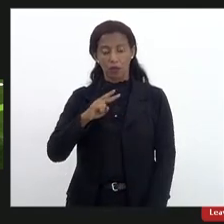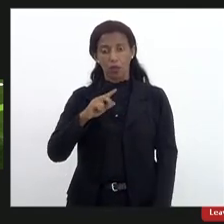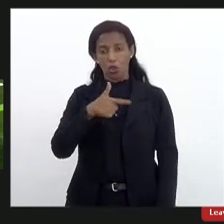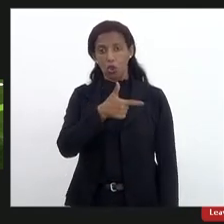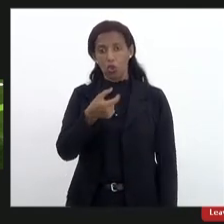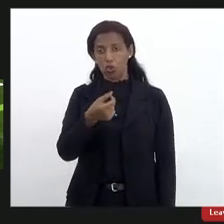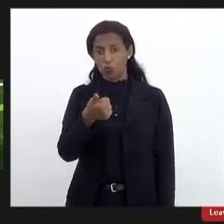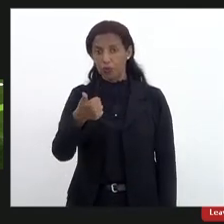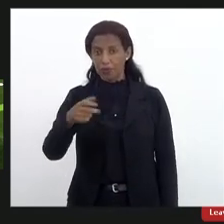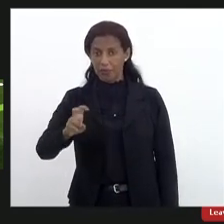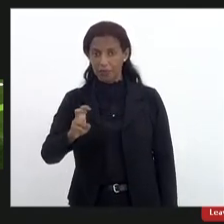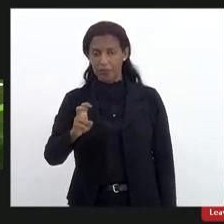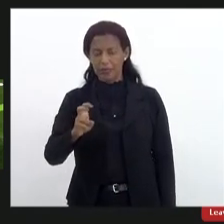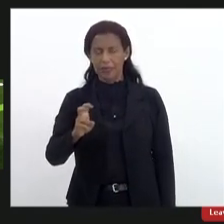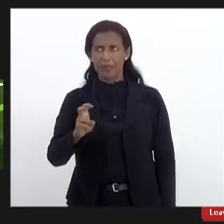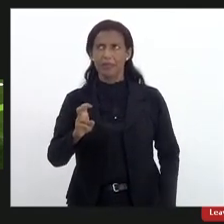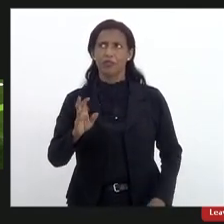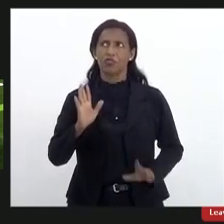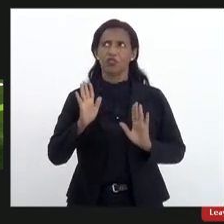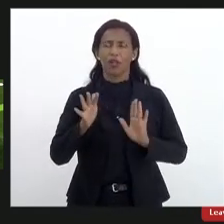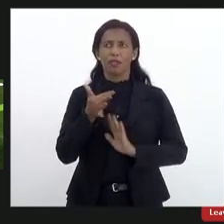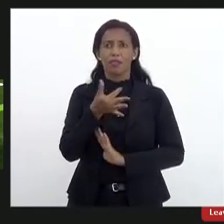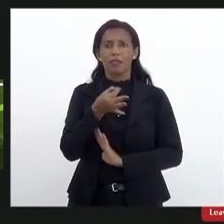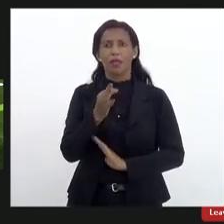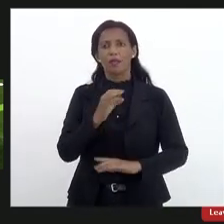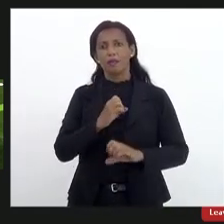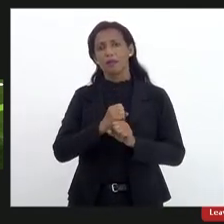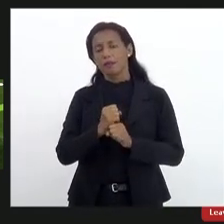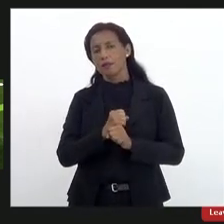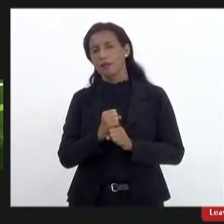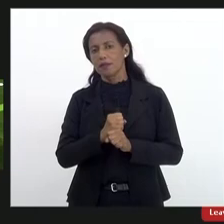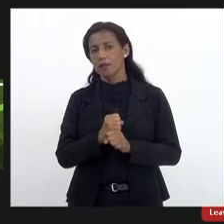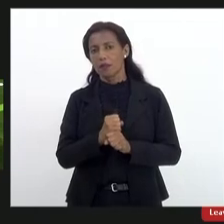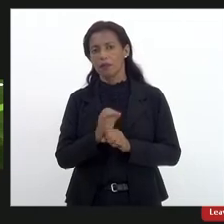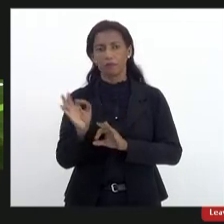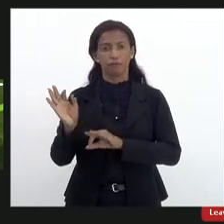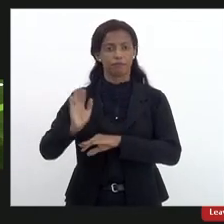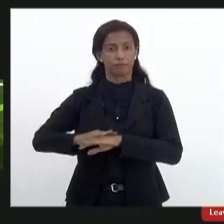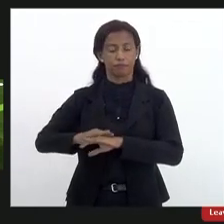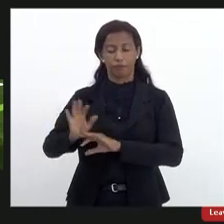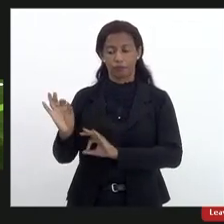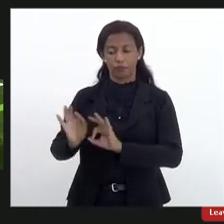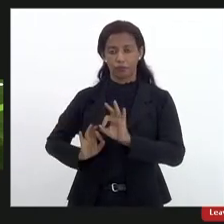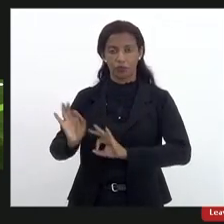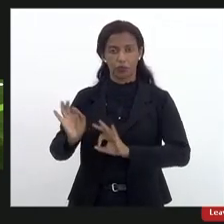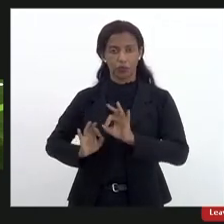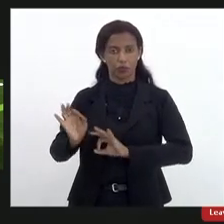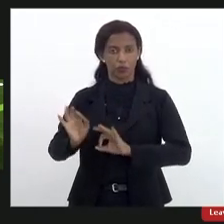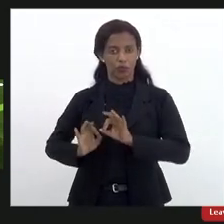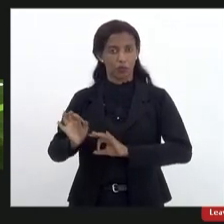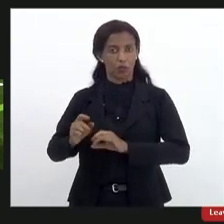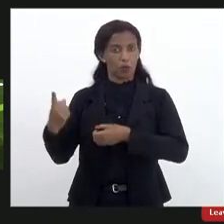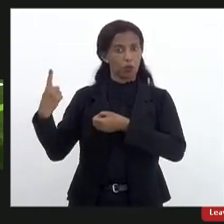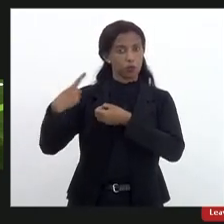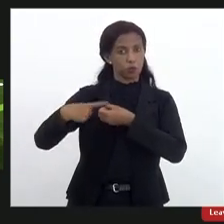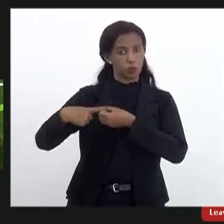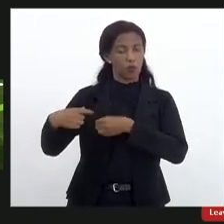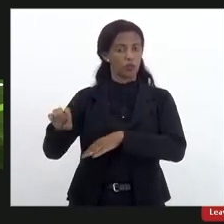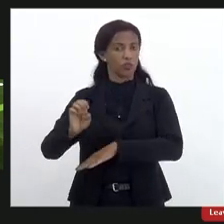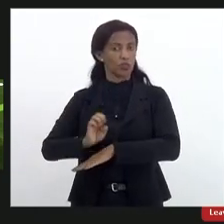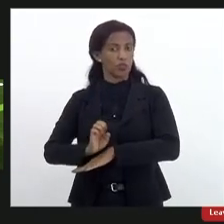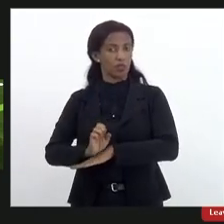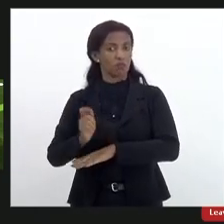né completa aí 10 anos em que os planos municipais estaduais deveriam estar sendo já